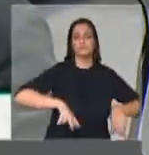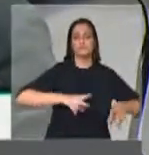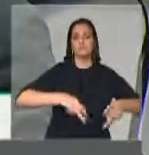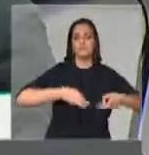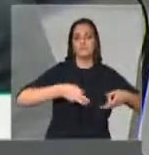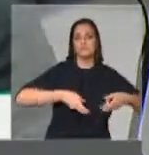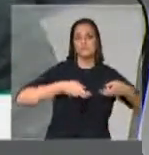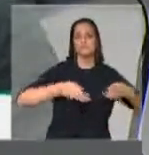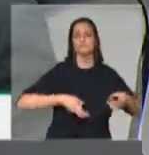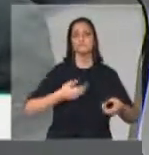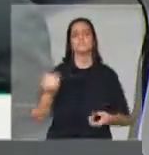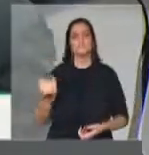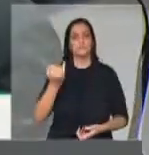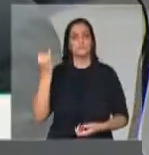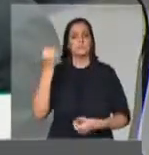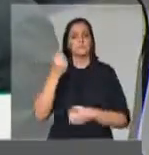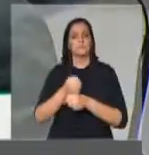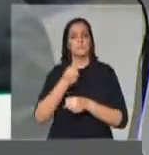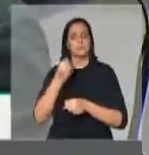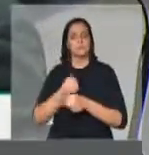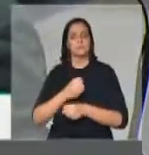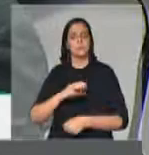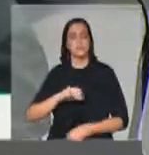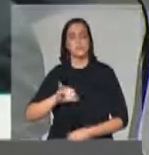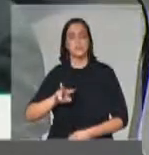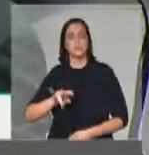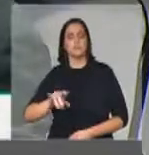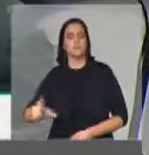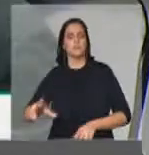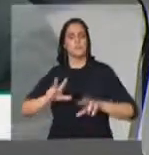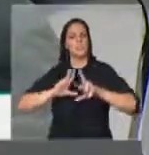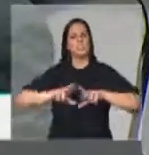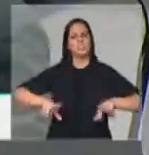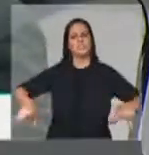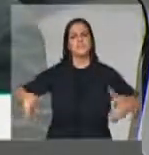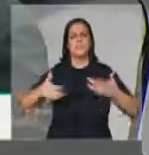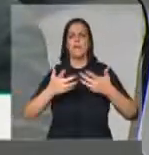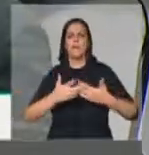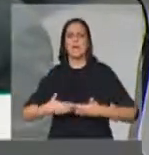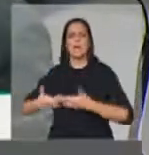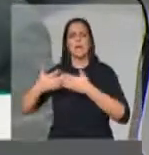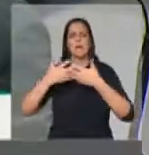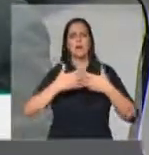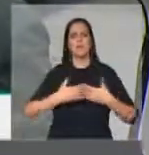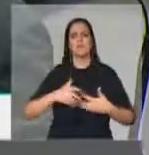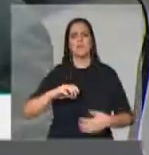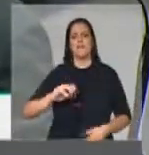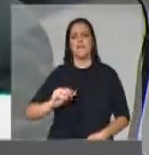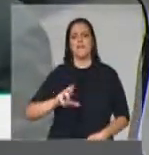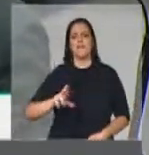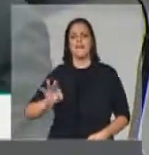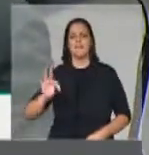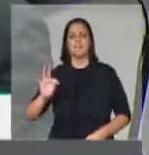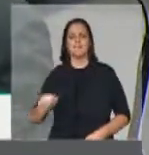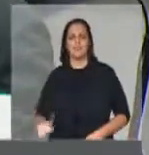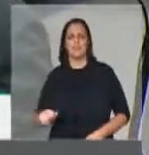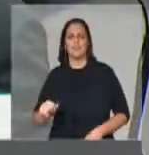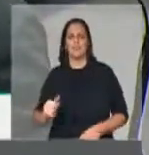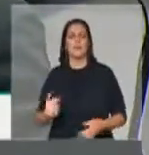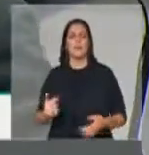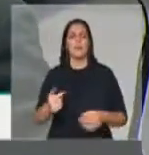na construção civil. São muitas carretas, no entanto, trafegando em verdadeiras crateras em